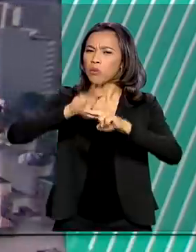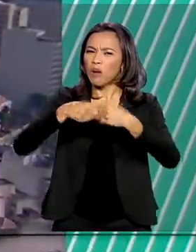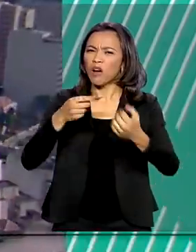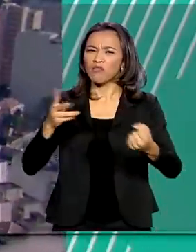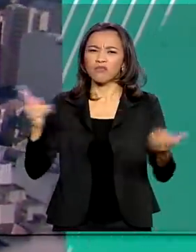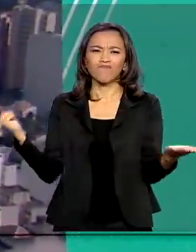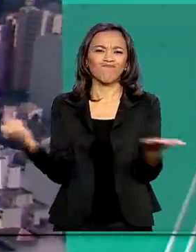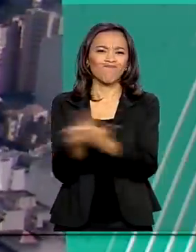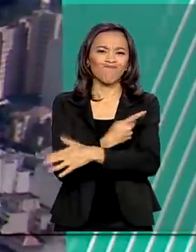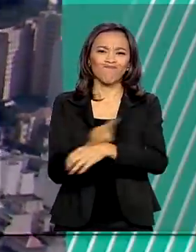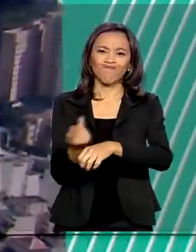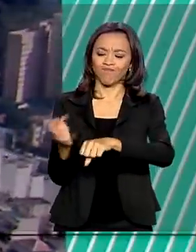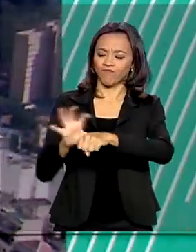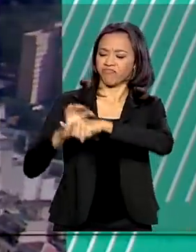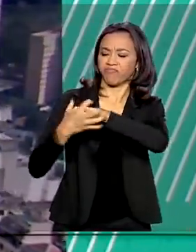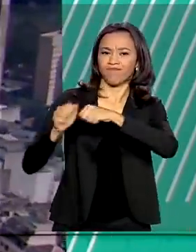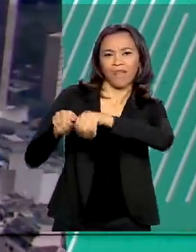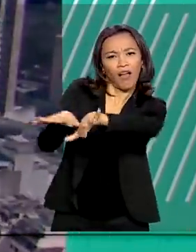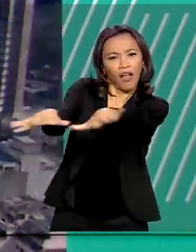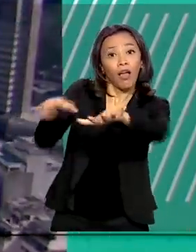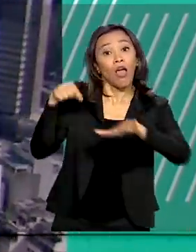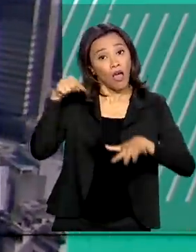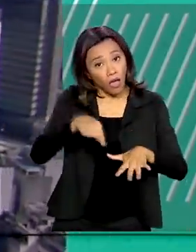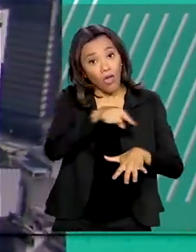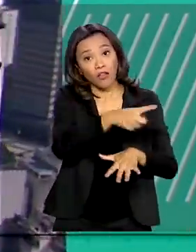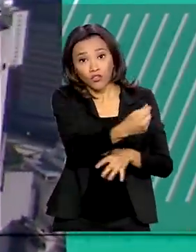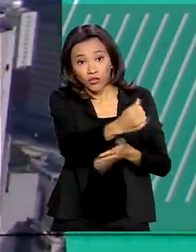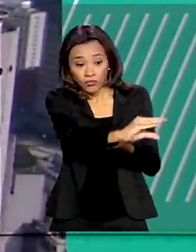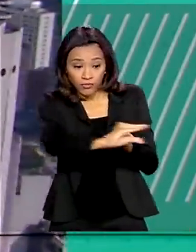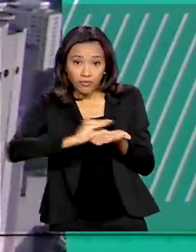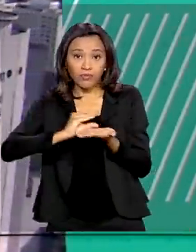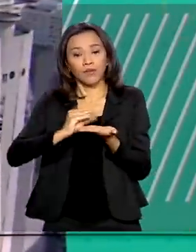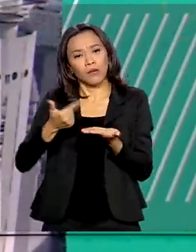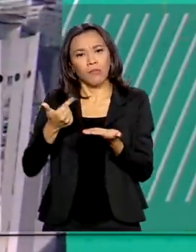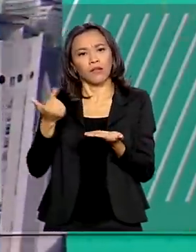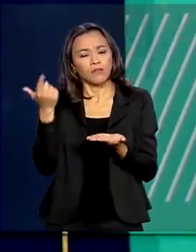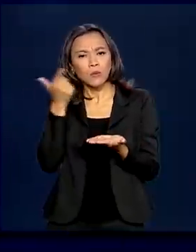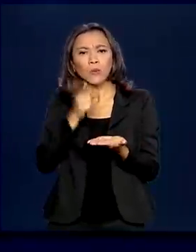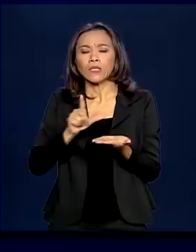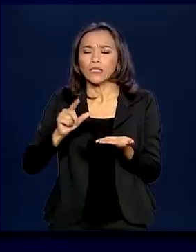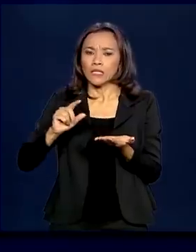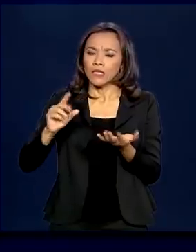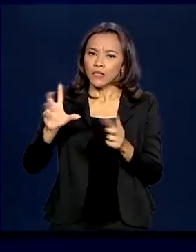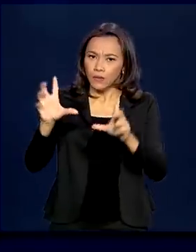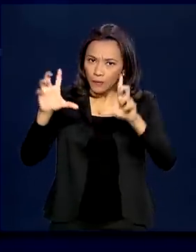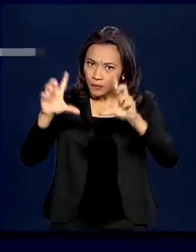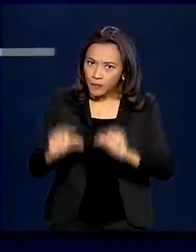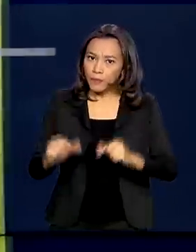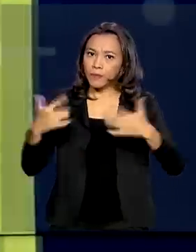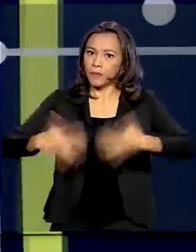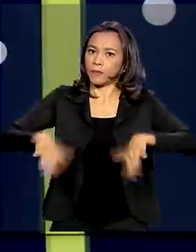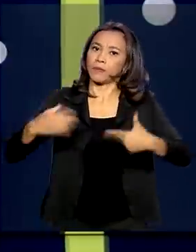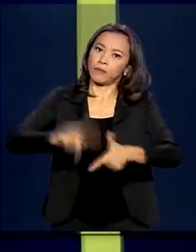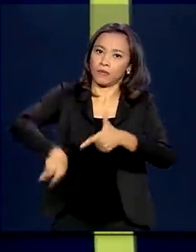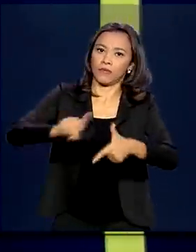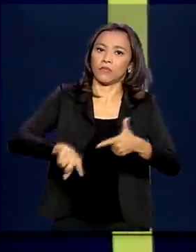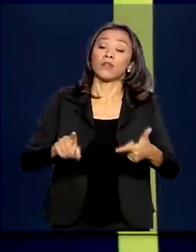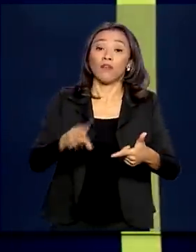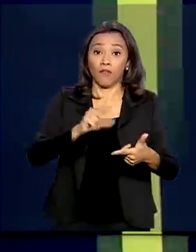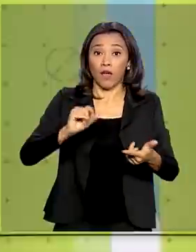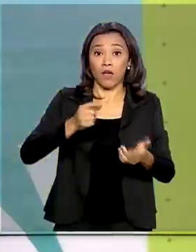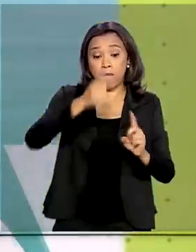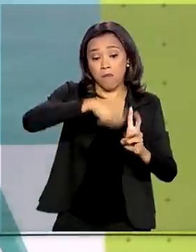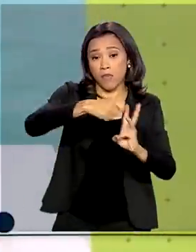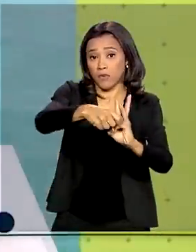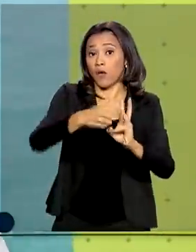É mais um passo para liberar recursos no enfrentamento à crise. Os trabalhadores informais vão receber ajuda mensal de R